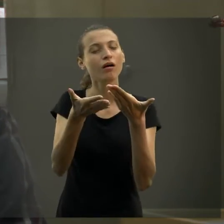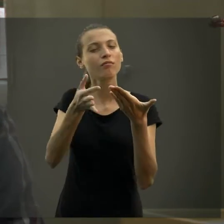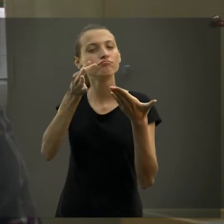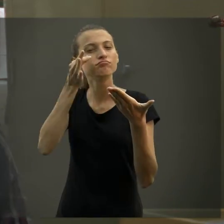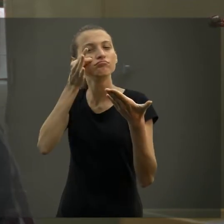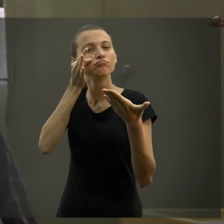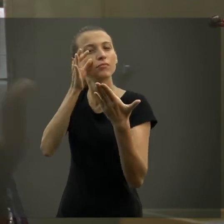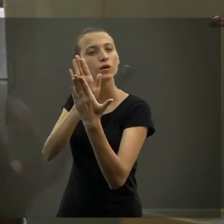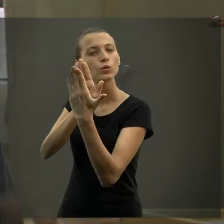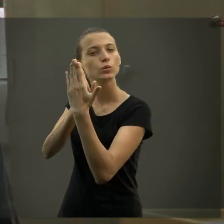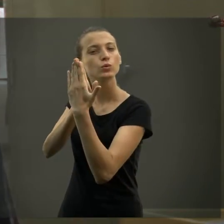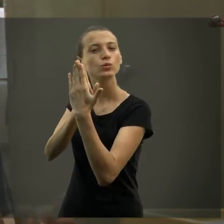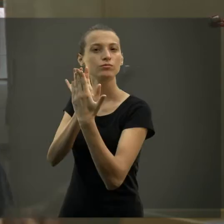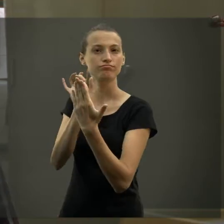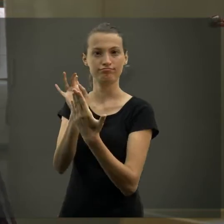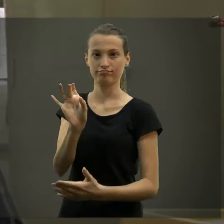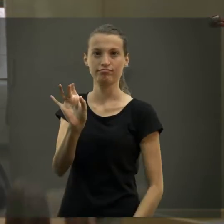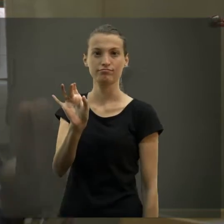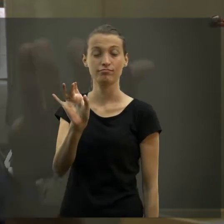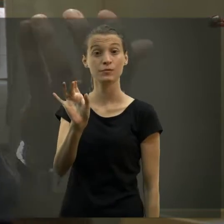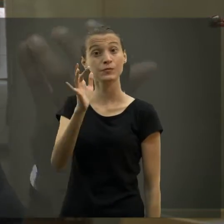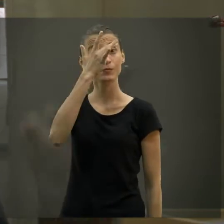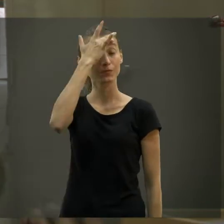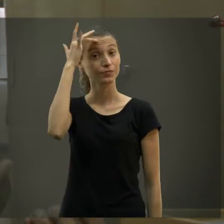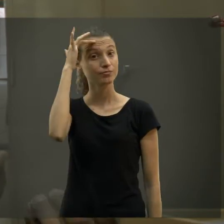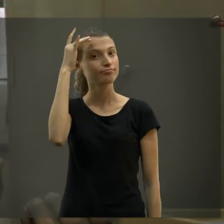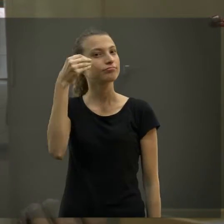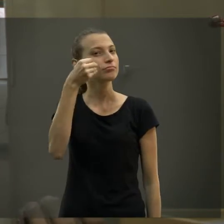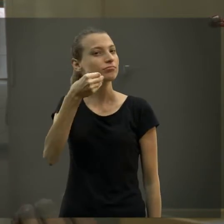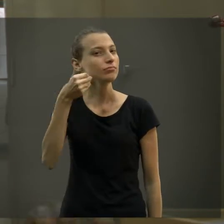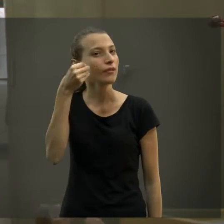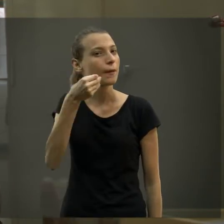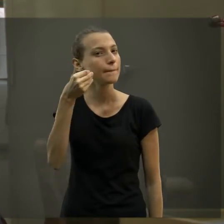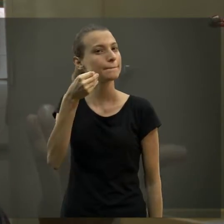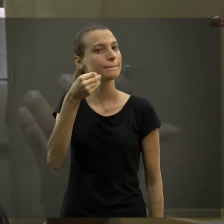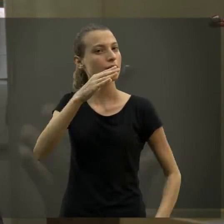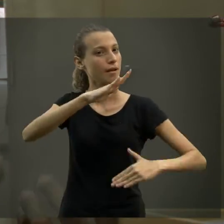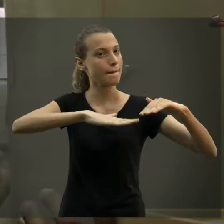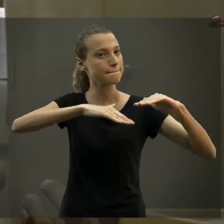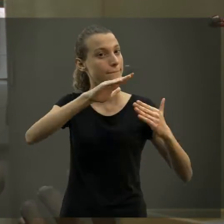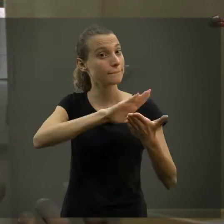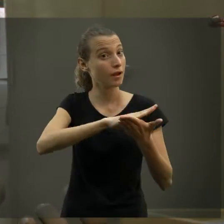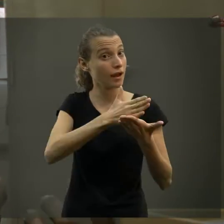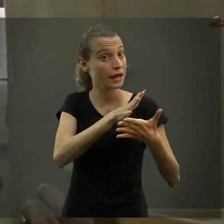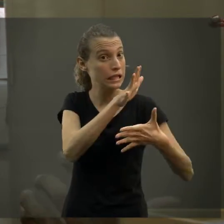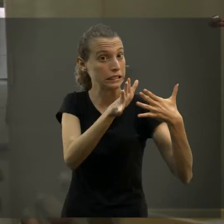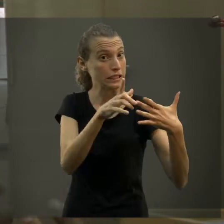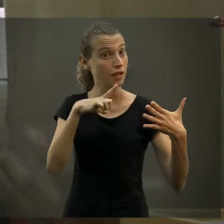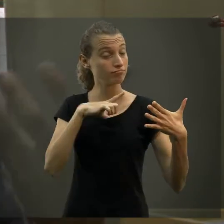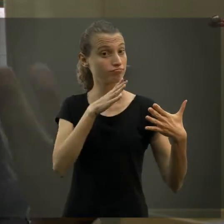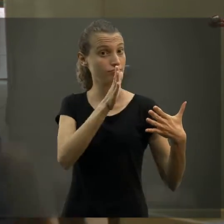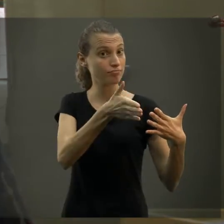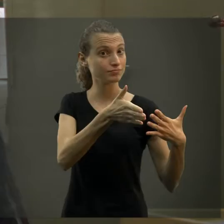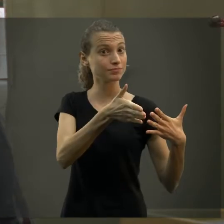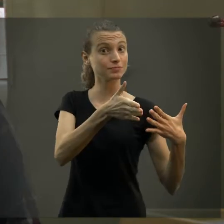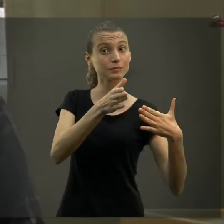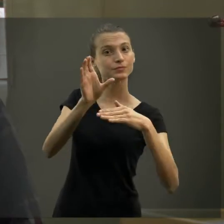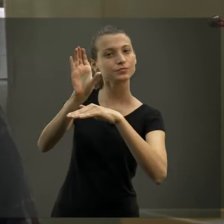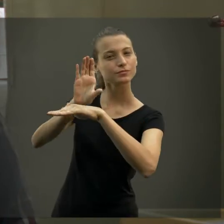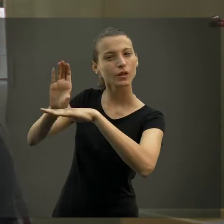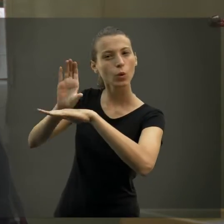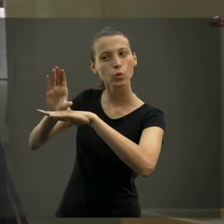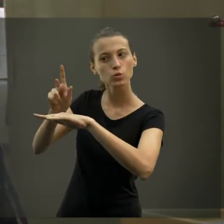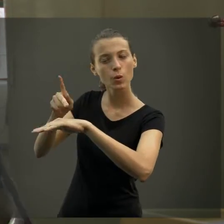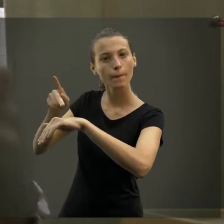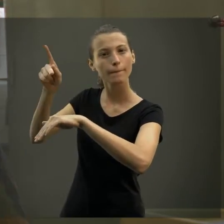a face, como esses sujeitos que tinham alguma experiência como intérpretes de libras, ao entrarem num curso de